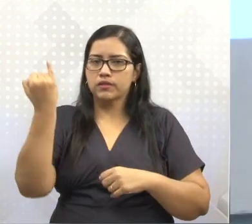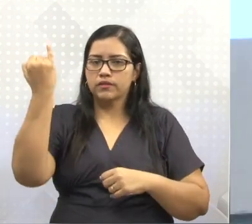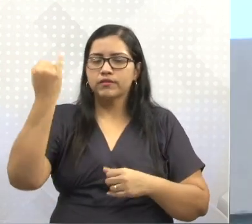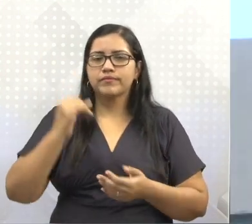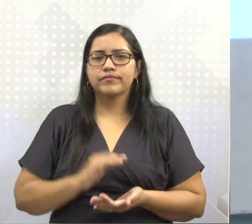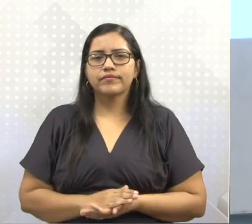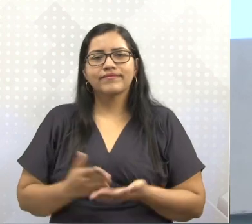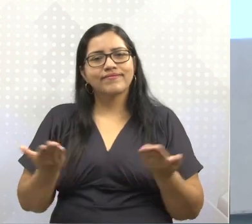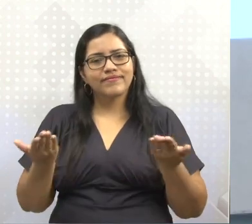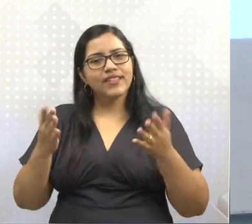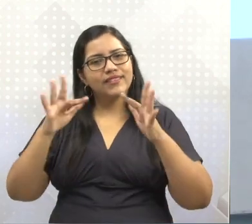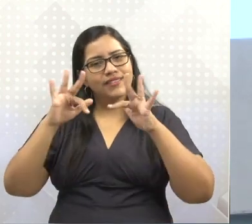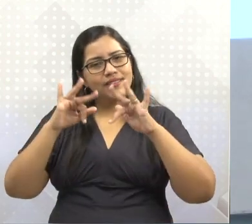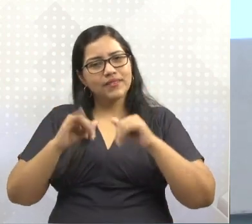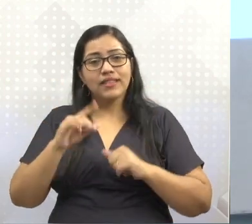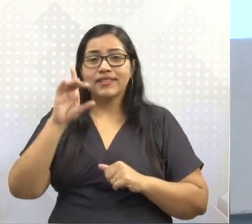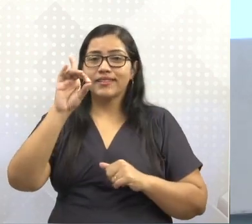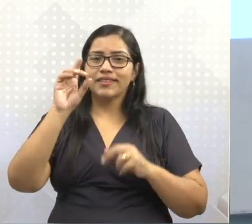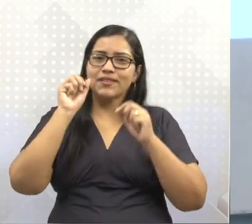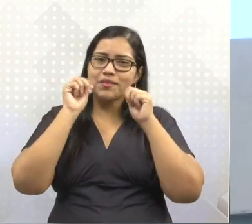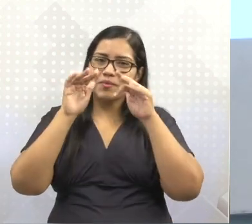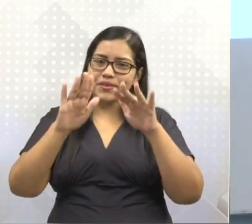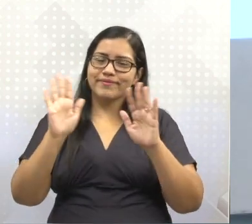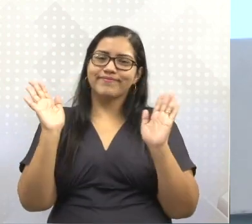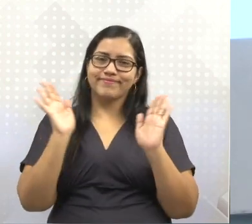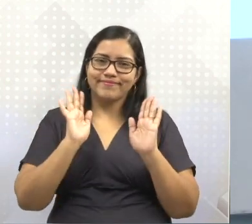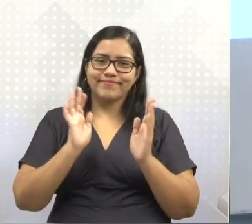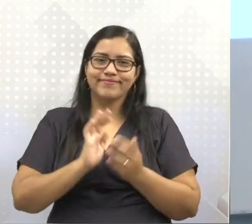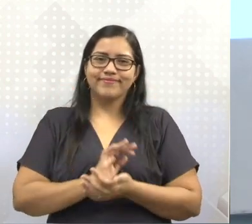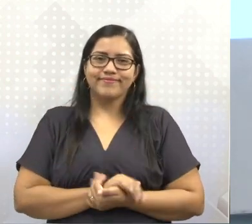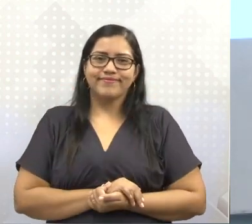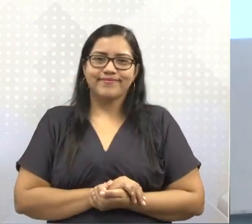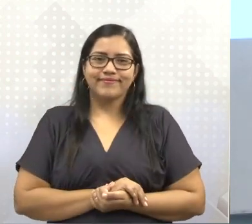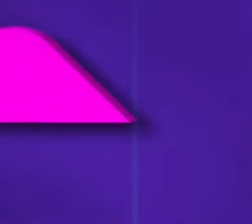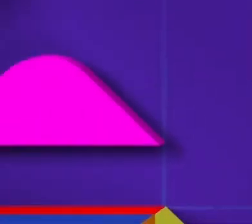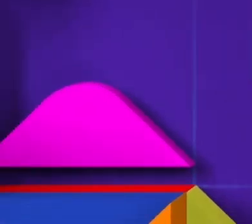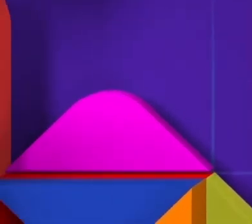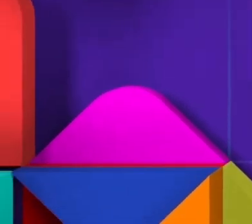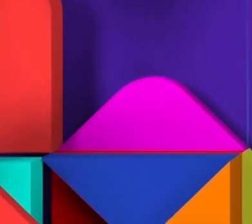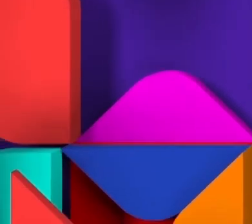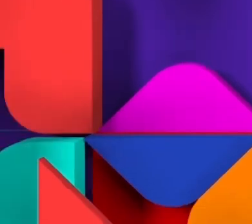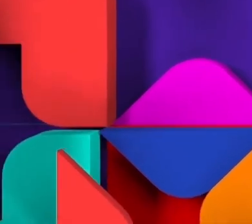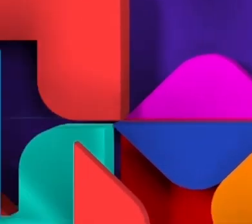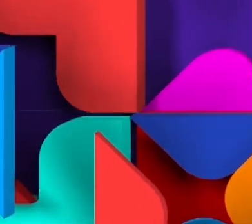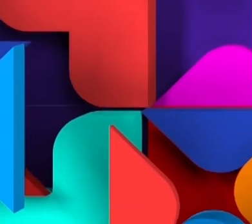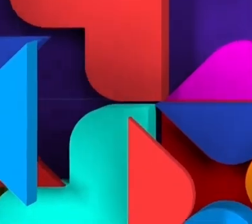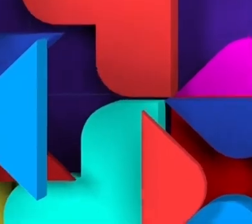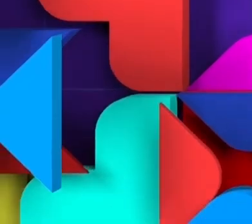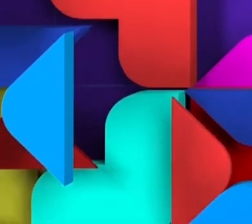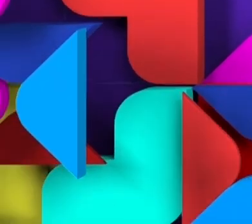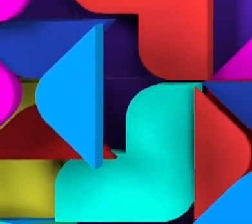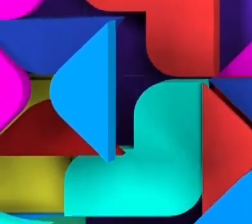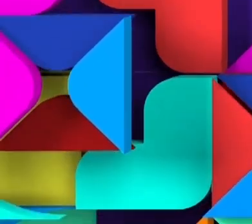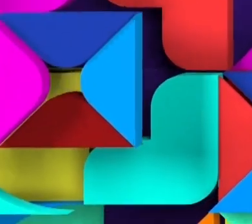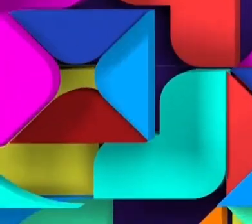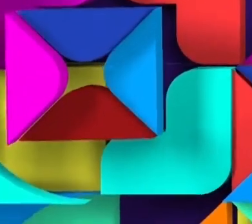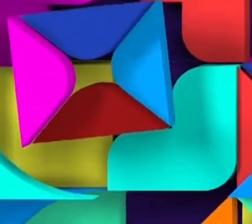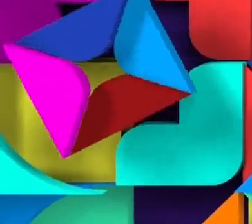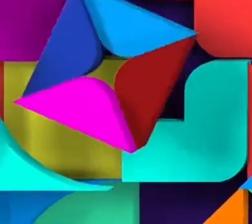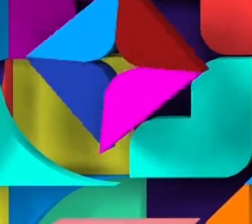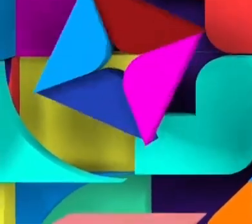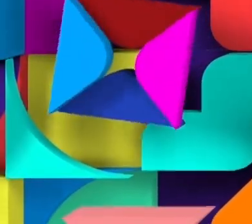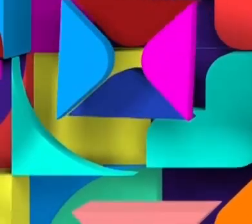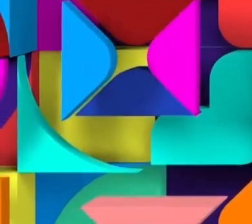E aqui terminamos, pessoal. Deus abençoe e até a próxima aula. Tchau, tchau, tchau, tchau.